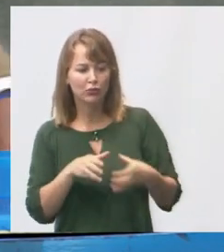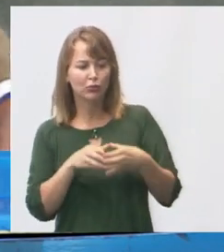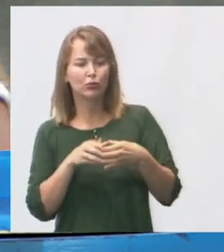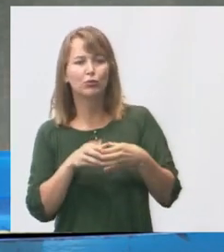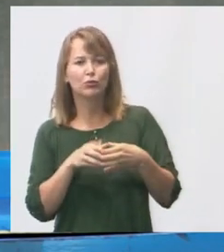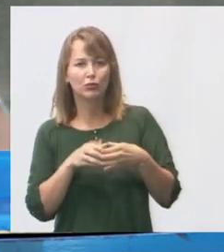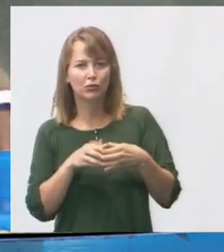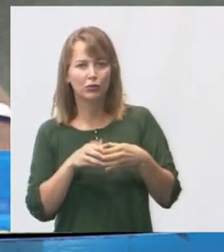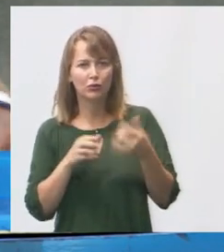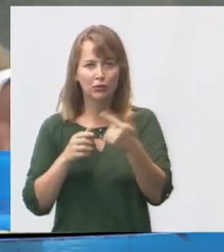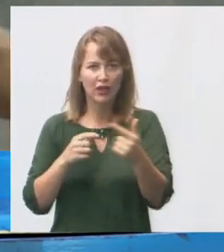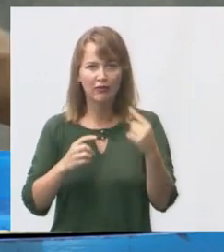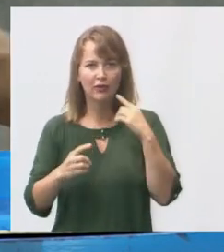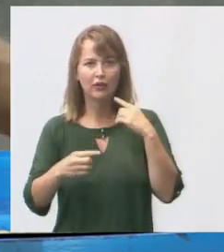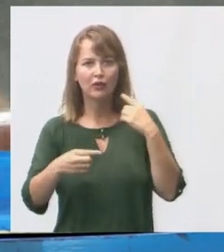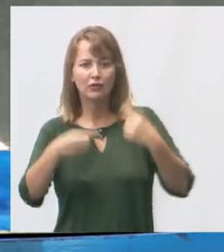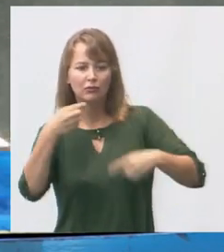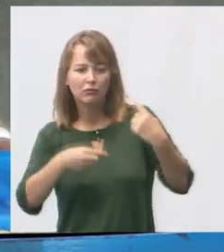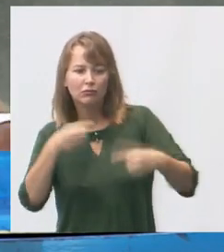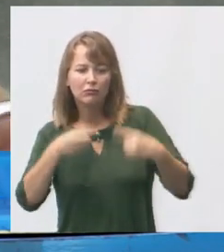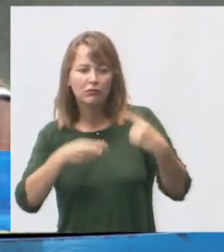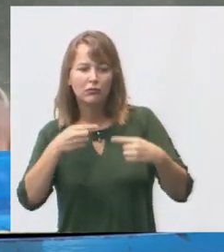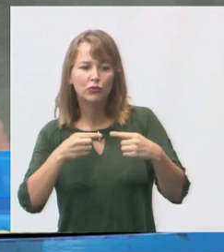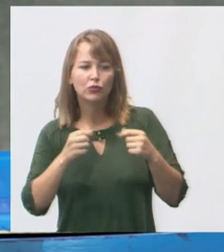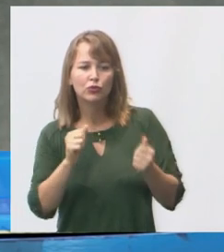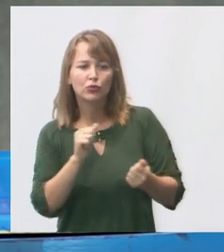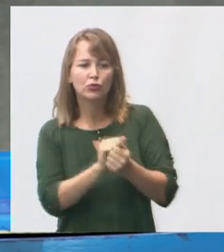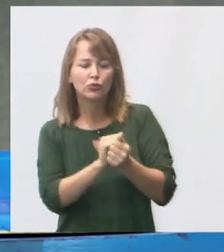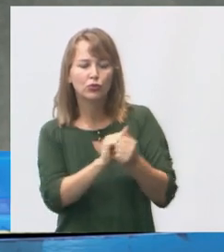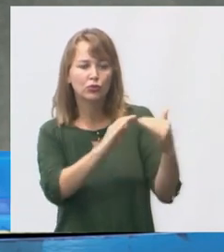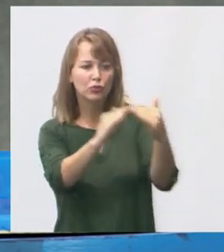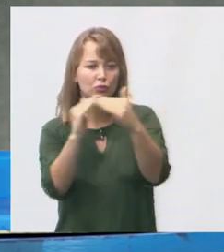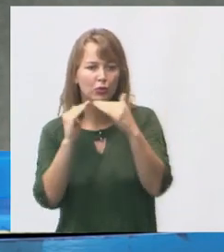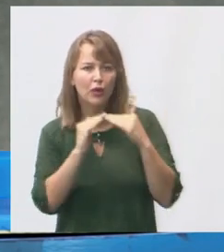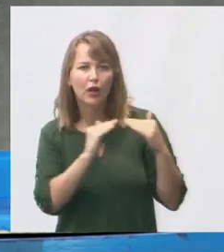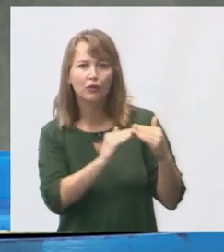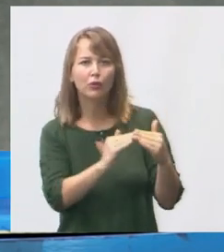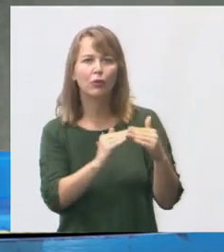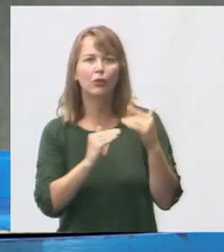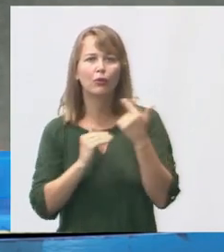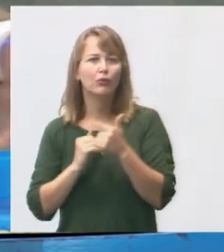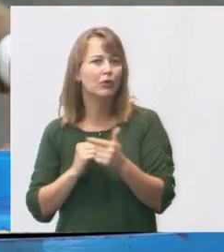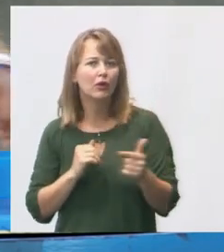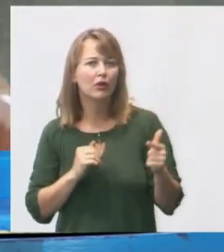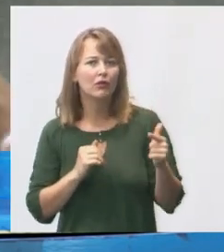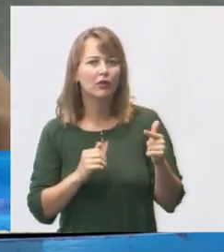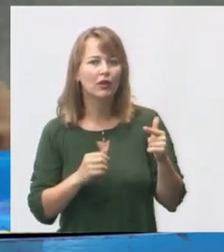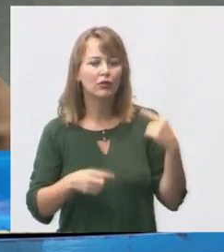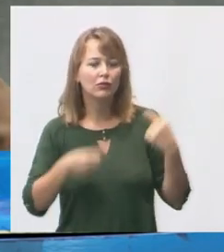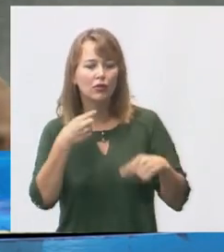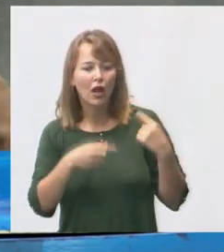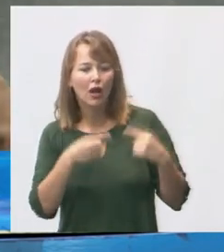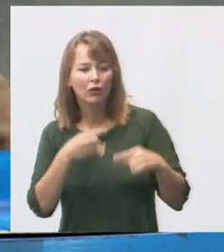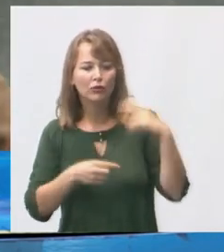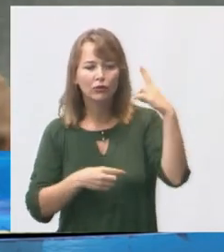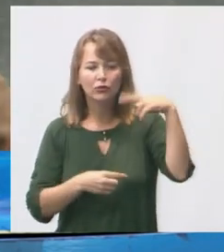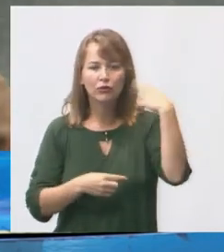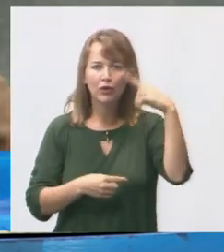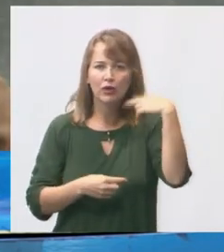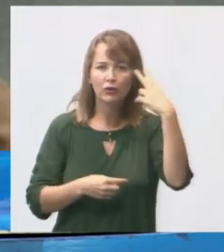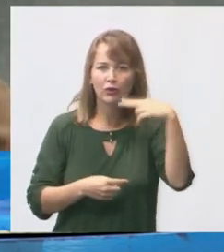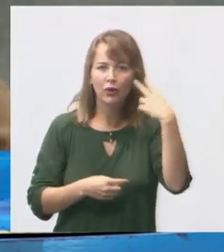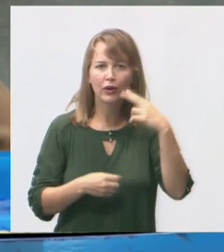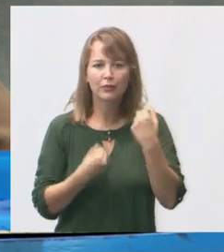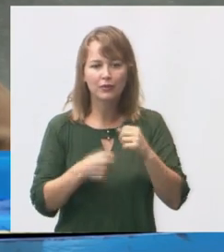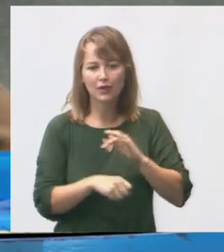diálogo entre morador. Não houve diálogo com os vereadores que têm que